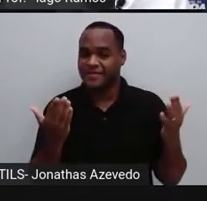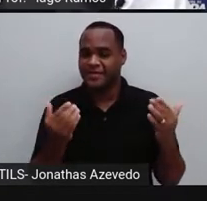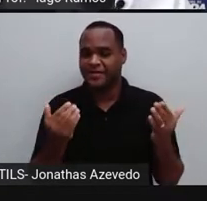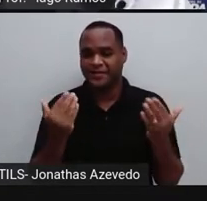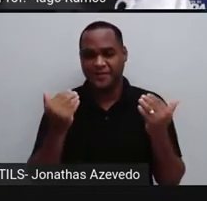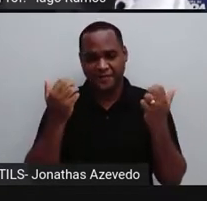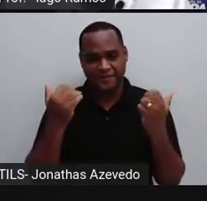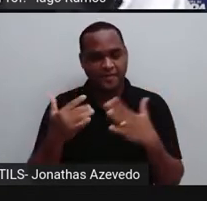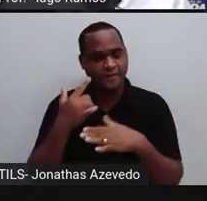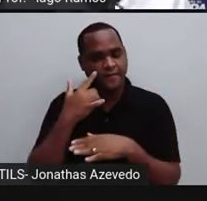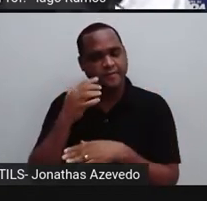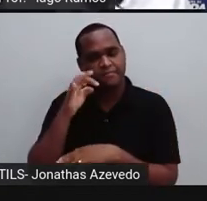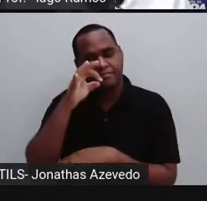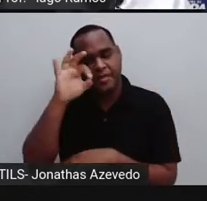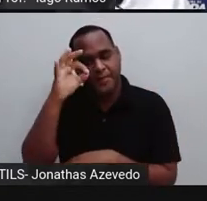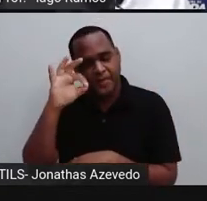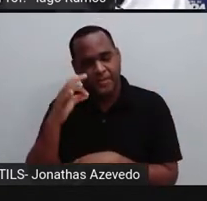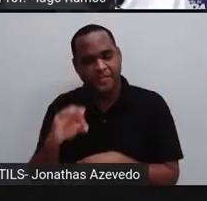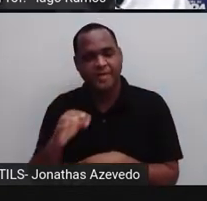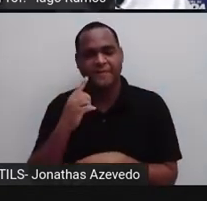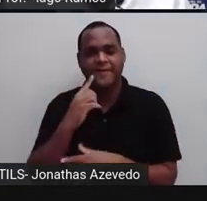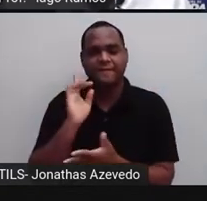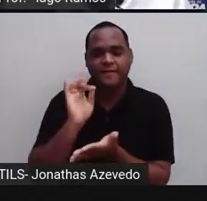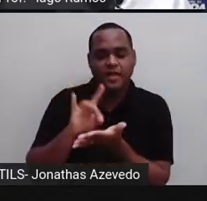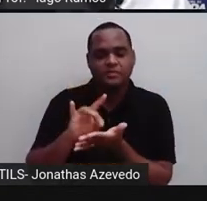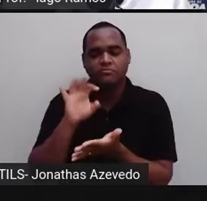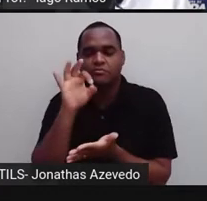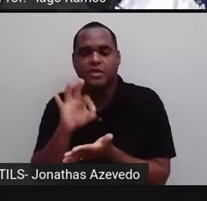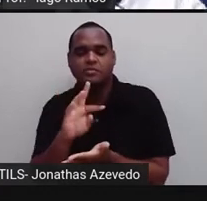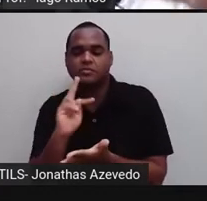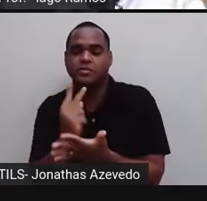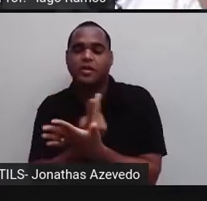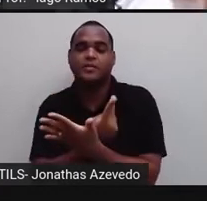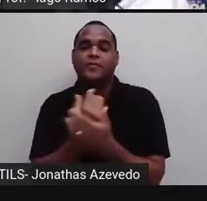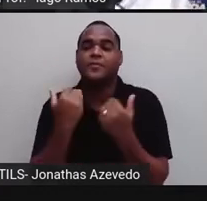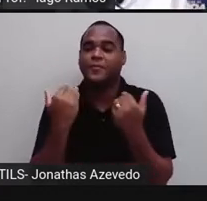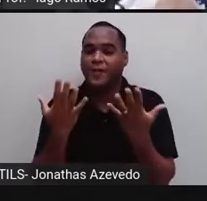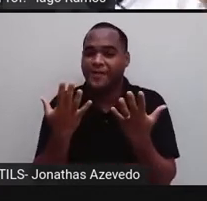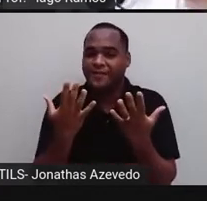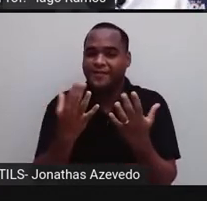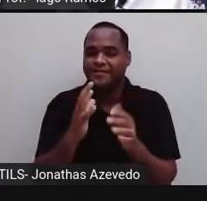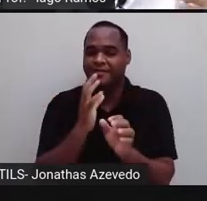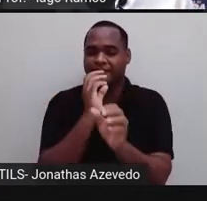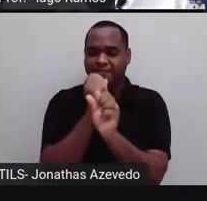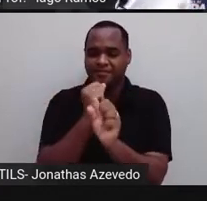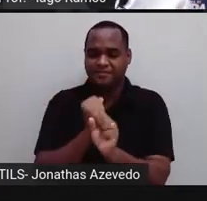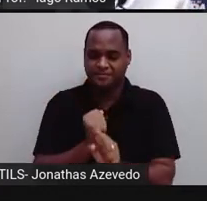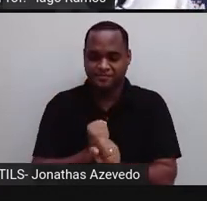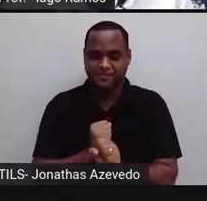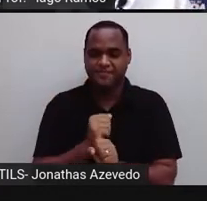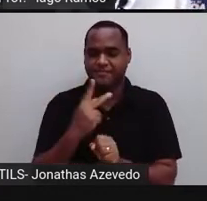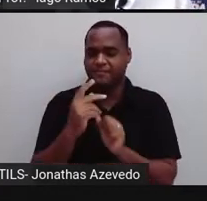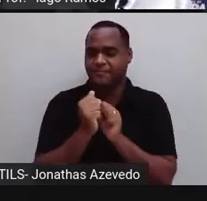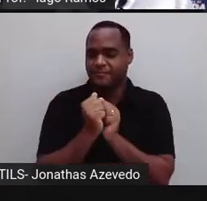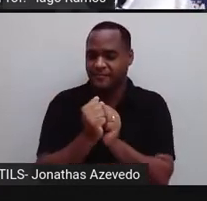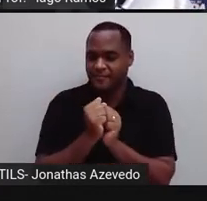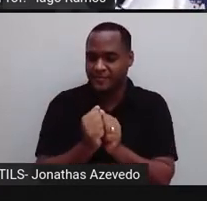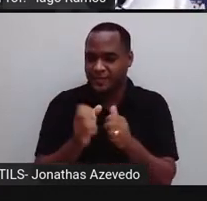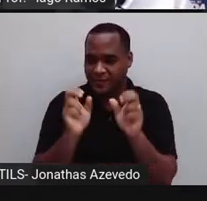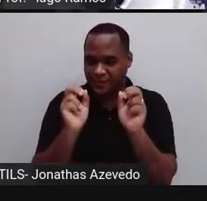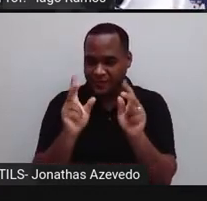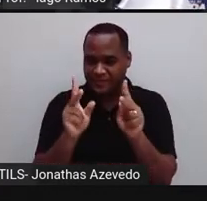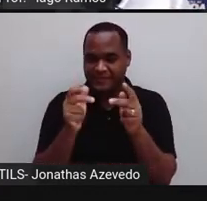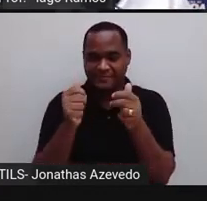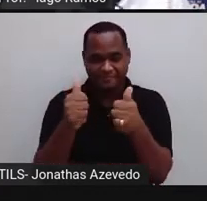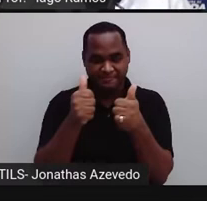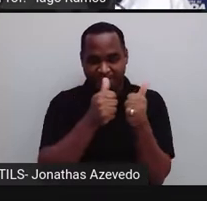vai conferir, é claro que a gente vai fazer esse cálculo juntinhos aqui, ok? Então